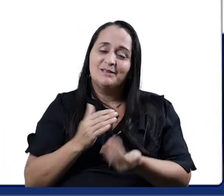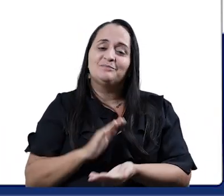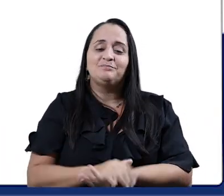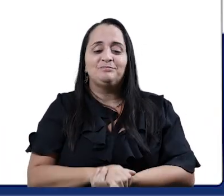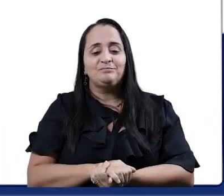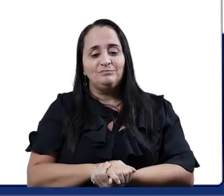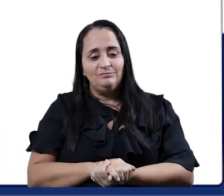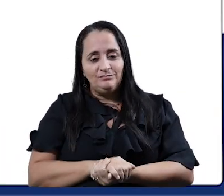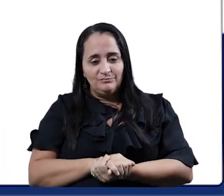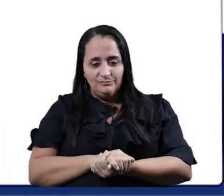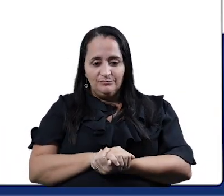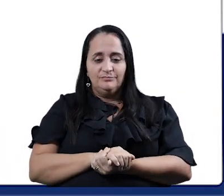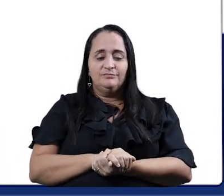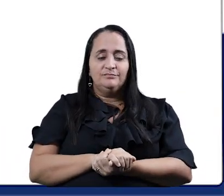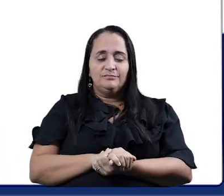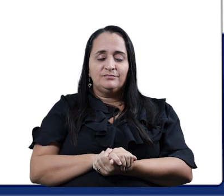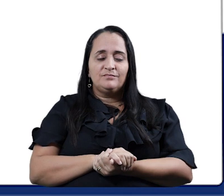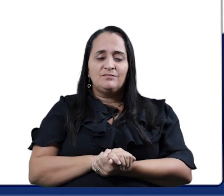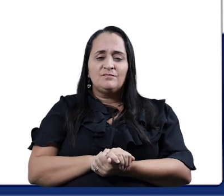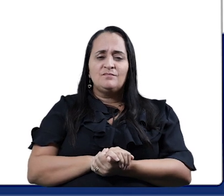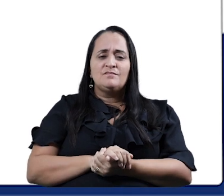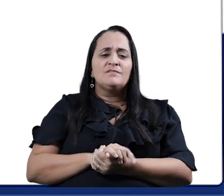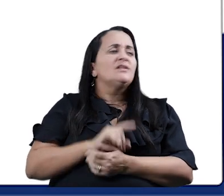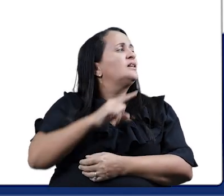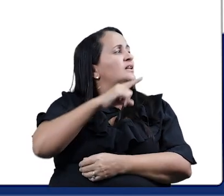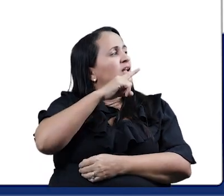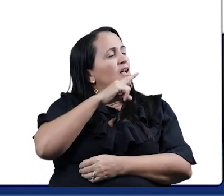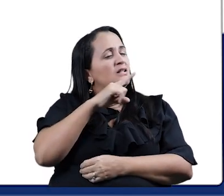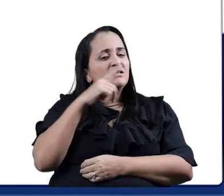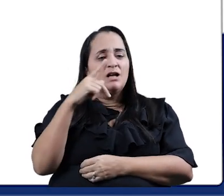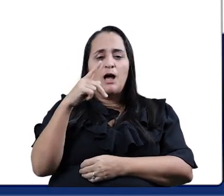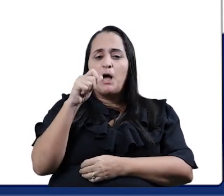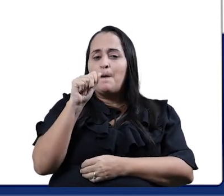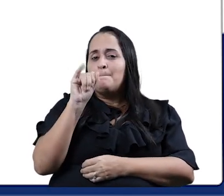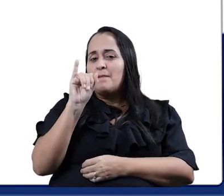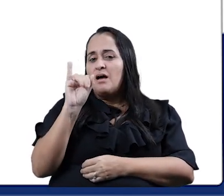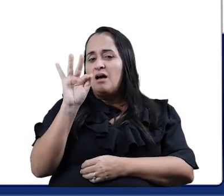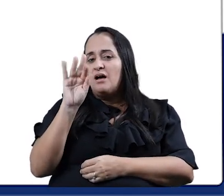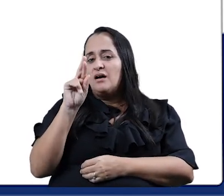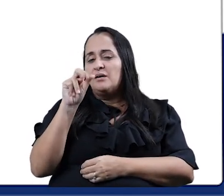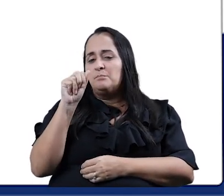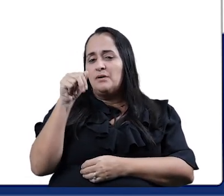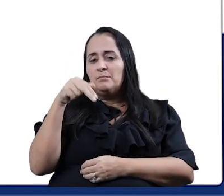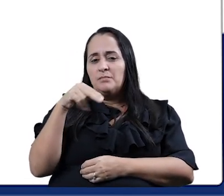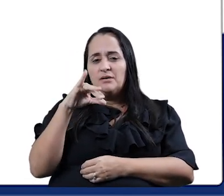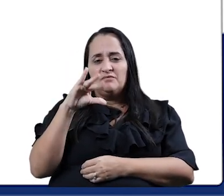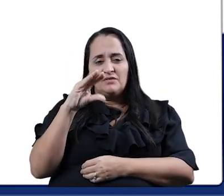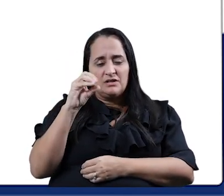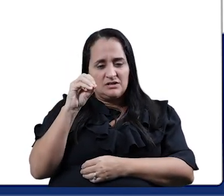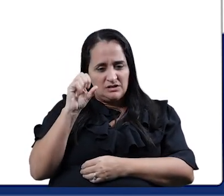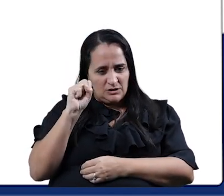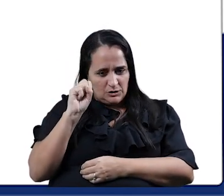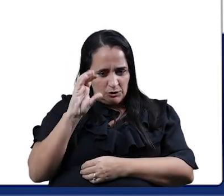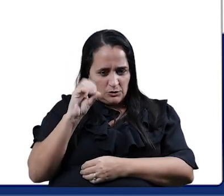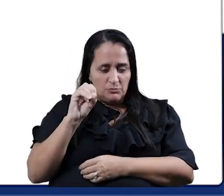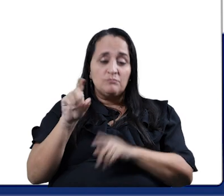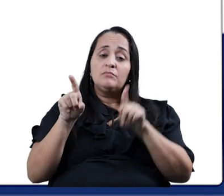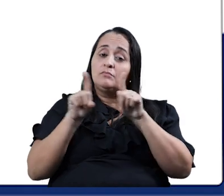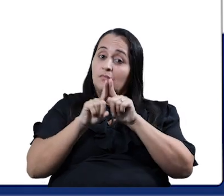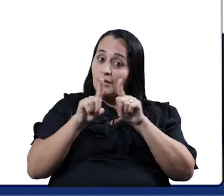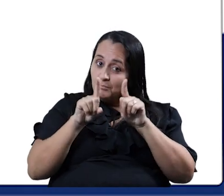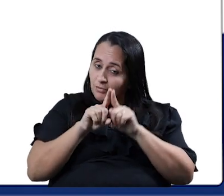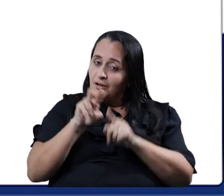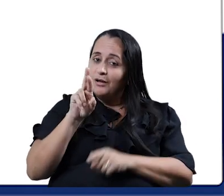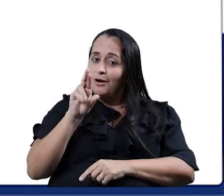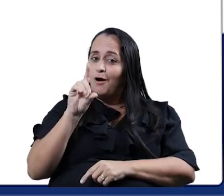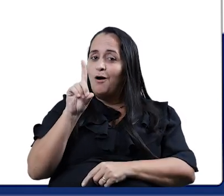E Pai Francisco? Quem gosta da musiquinha do Pai Francisco? Que fala, é uma brincadeira de roda